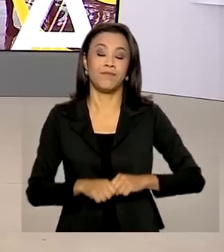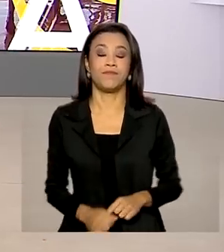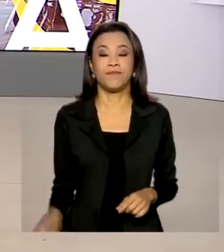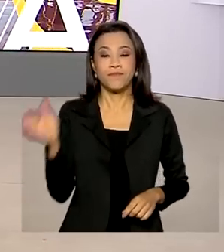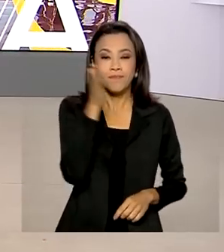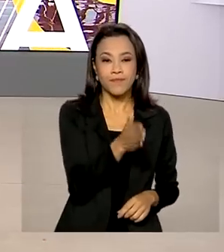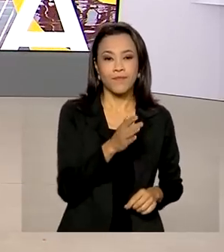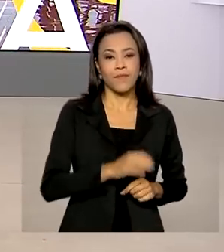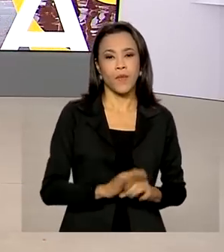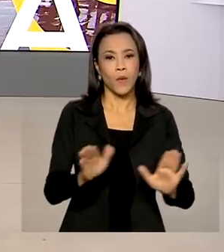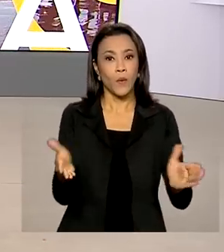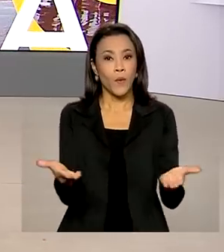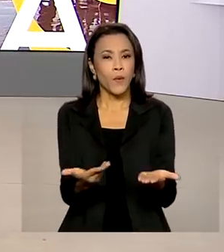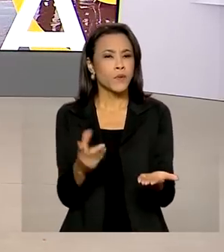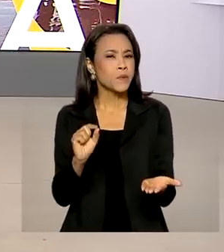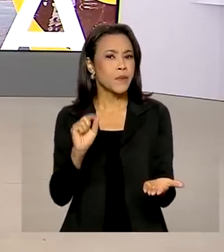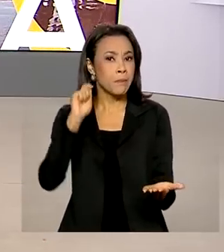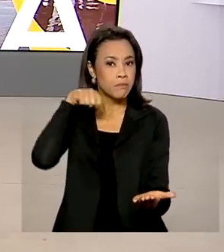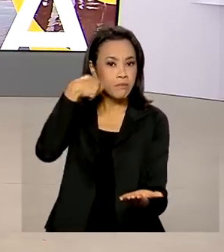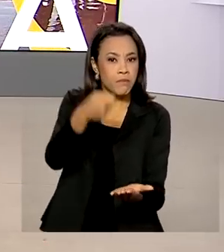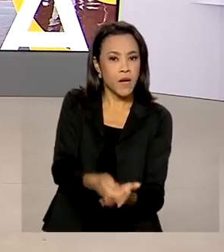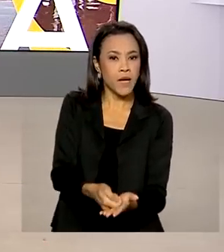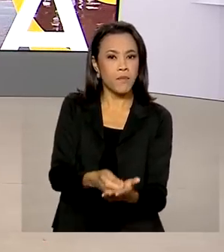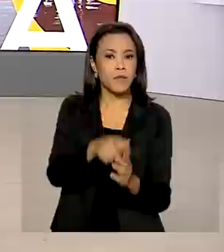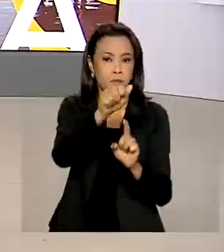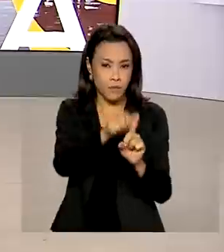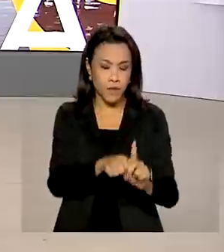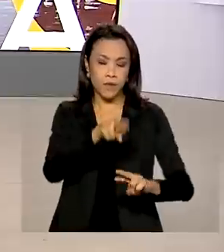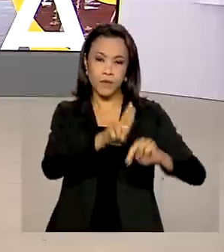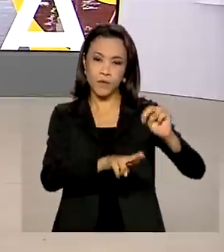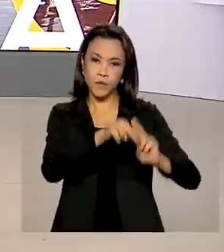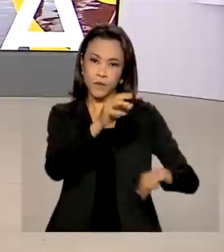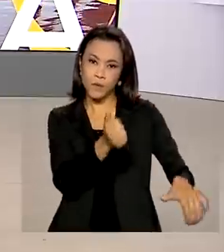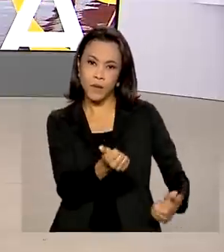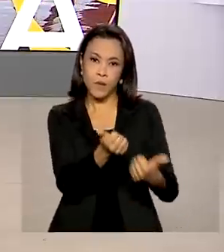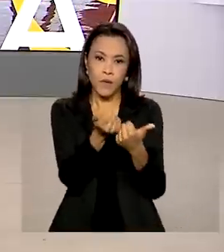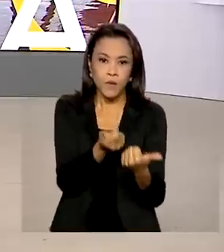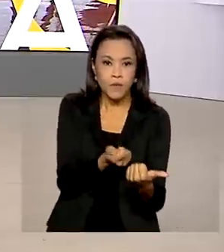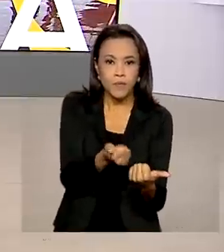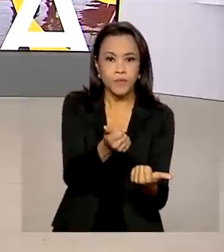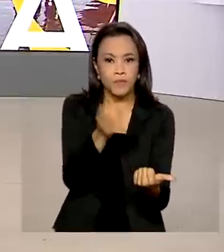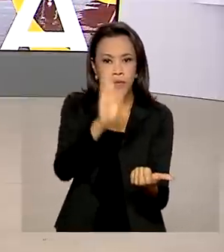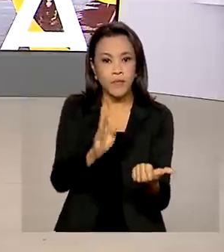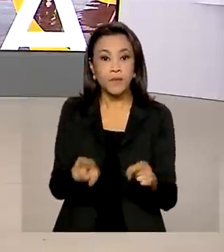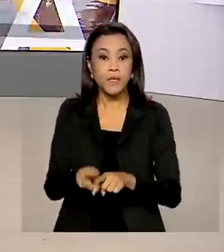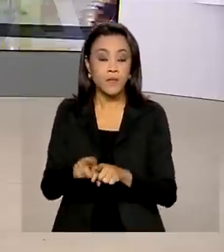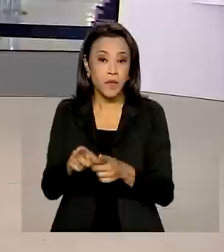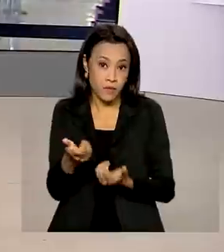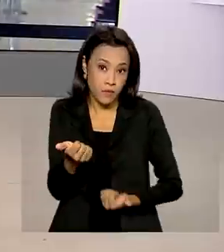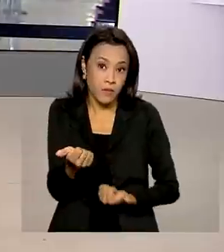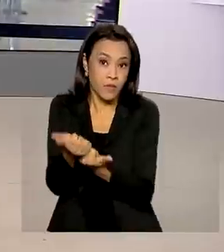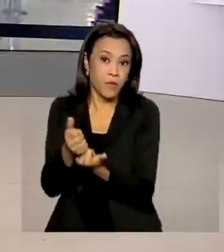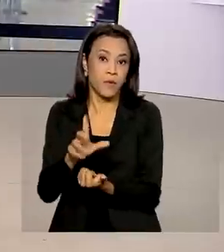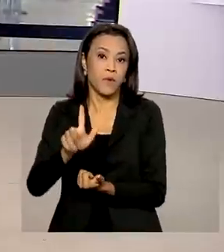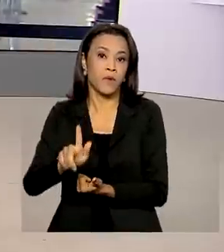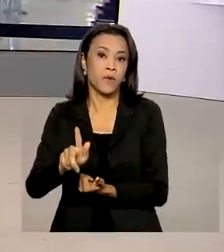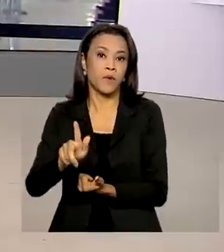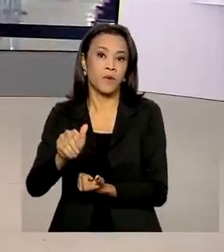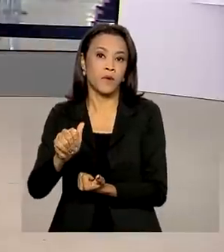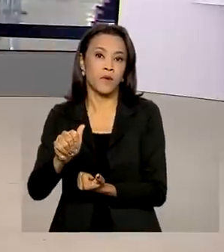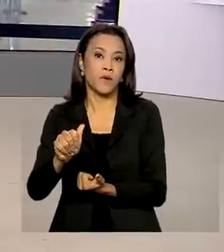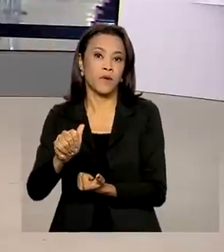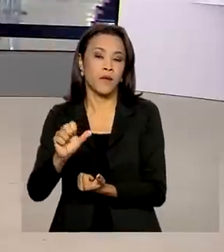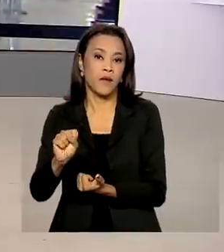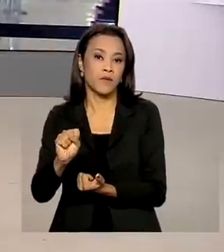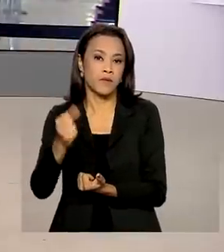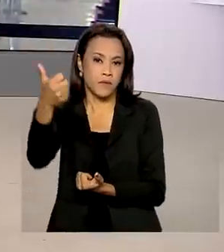E hoje tem pagamento da parcela de junho do Auxílio Brasil e também do Auxílio Gás. Glauco de Queiroz traz as informações